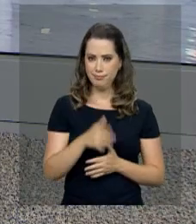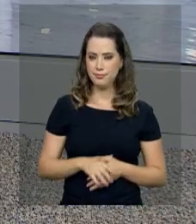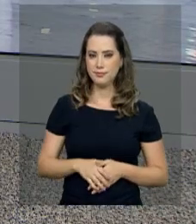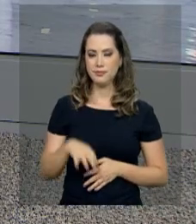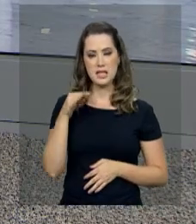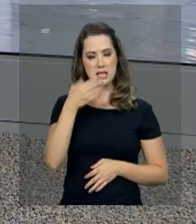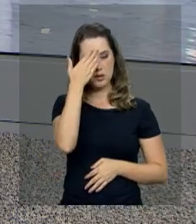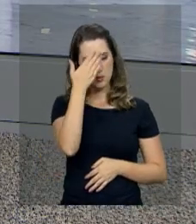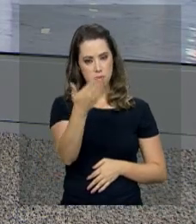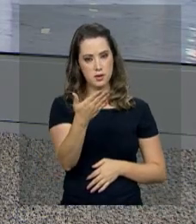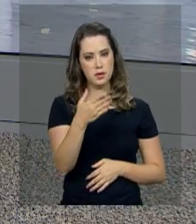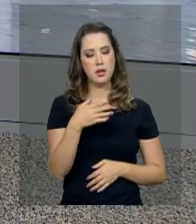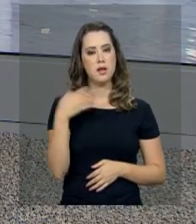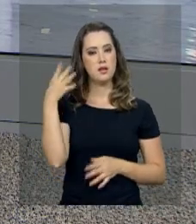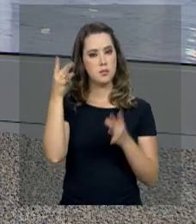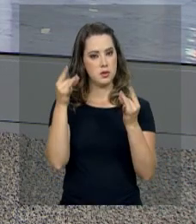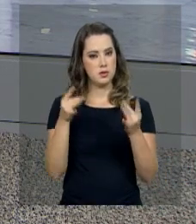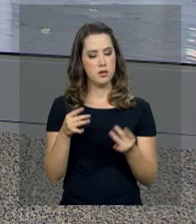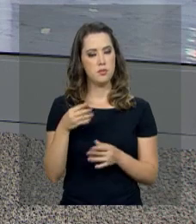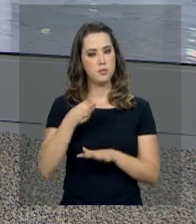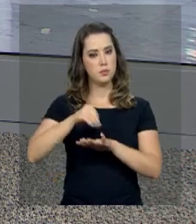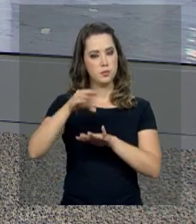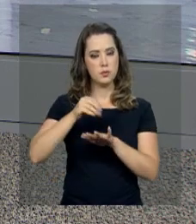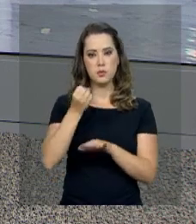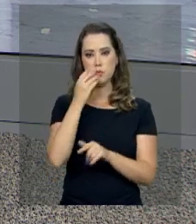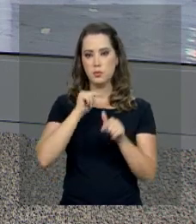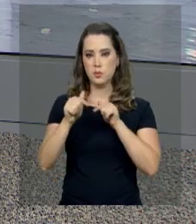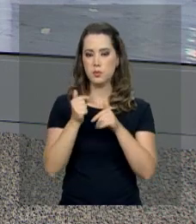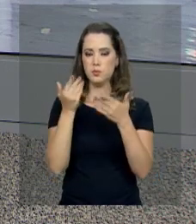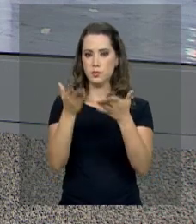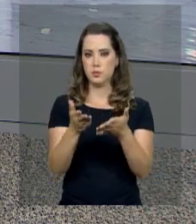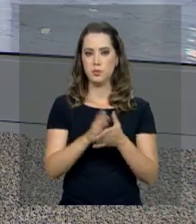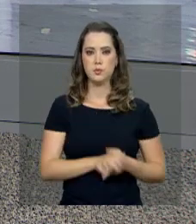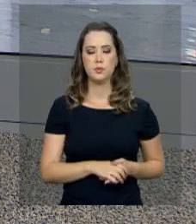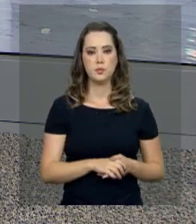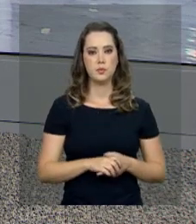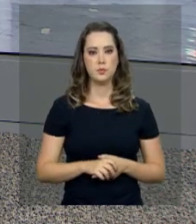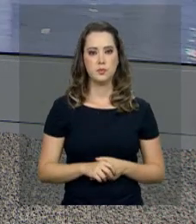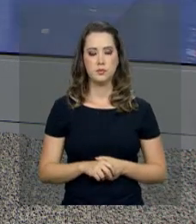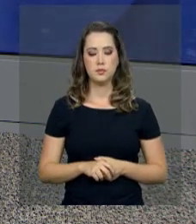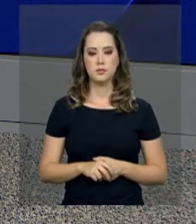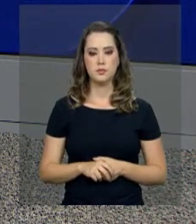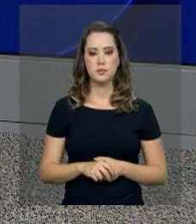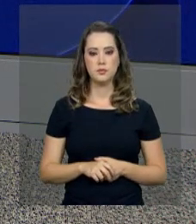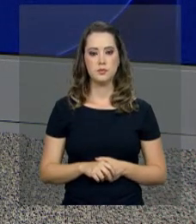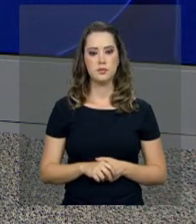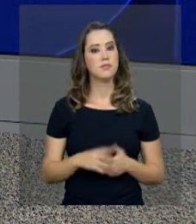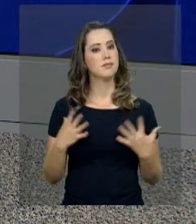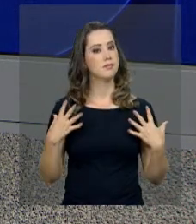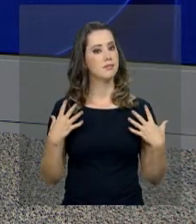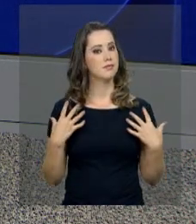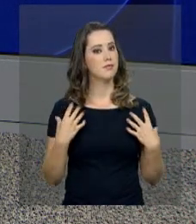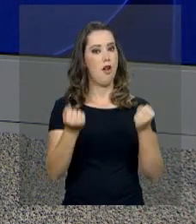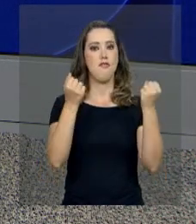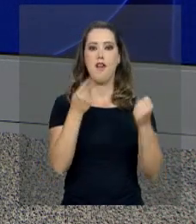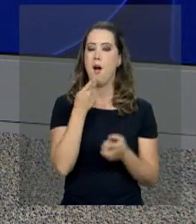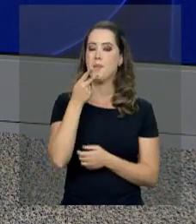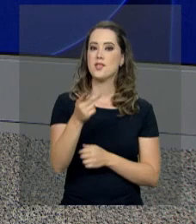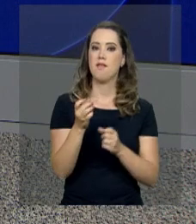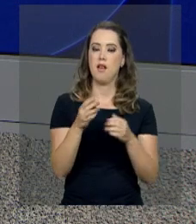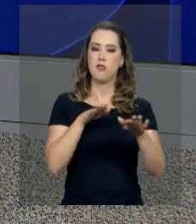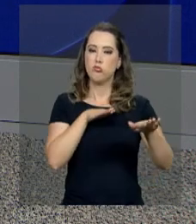Obrigada, Daniela, pelas informações. Um bom trabalho para você aí no Palácio do Planalto. E vamos falar agora sobre